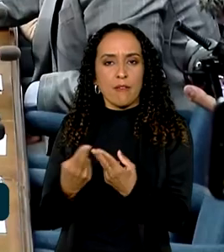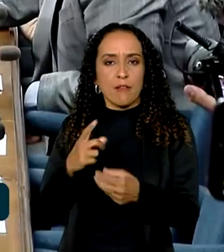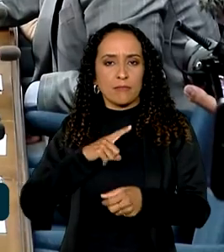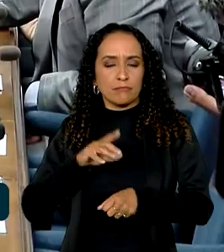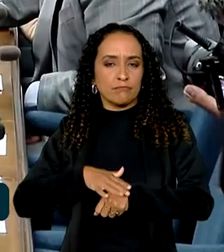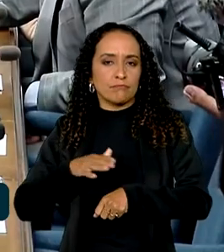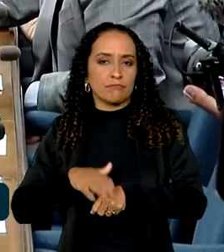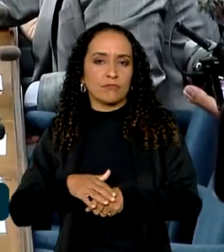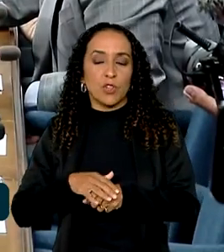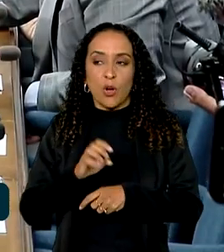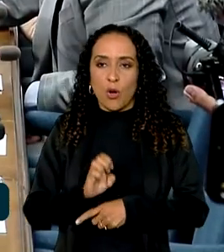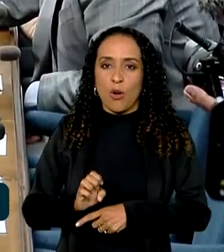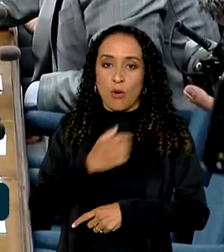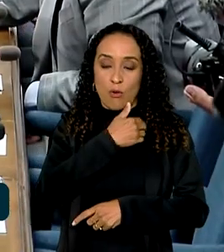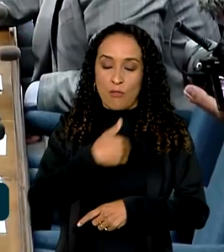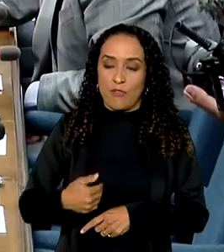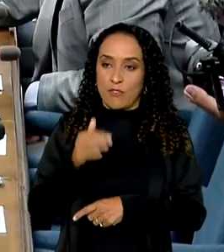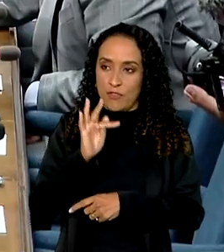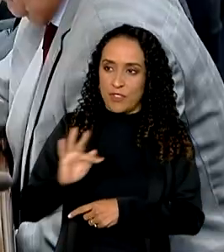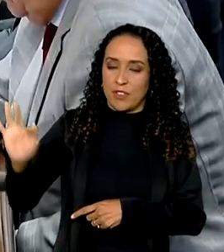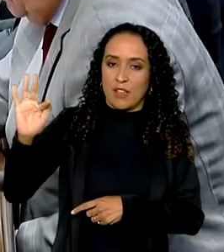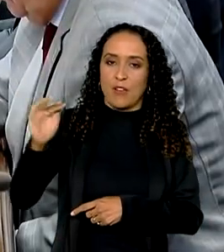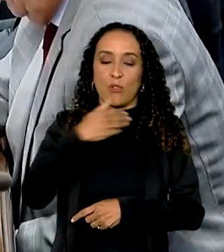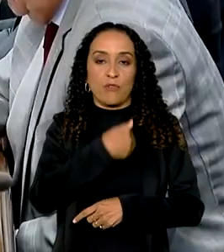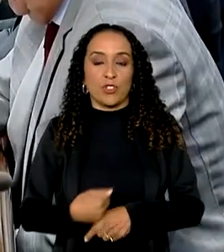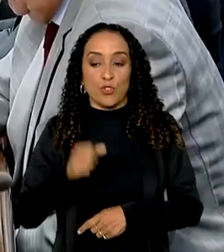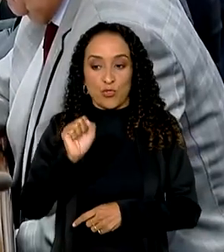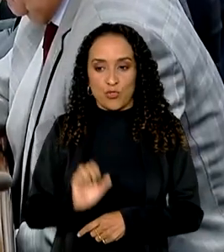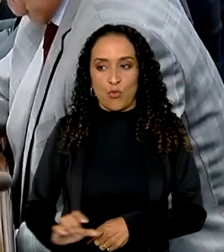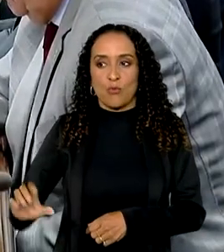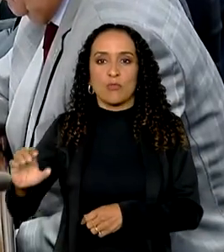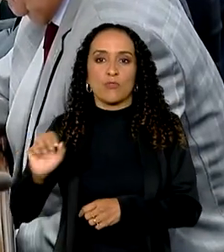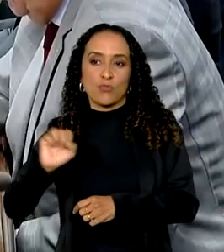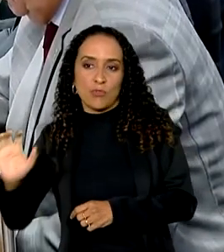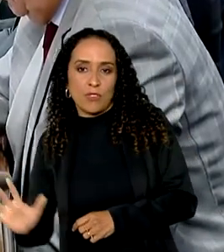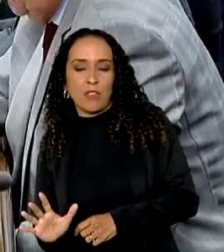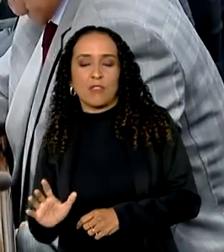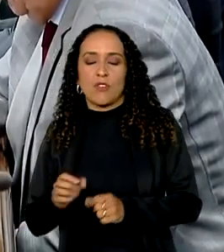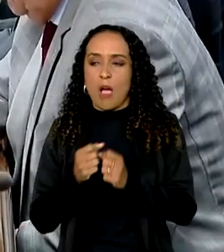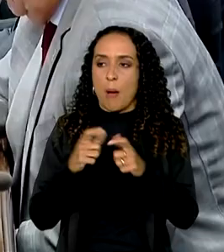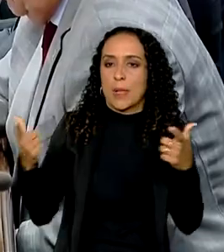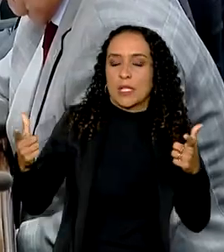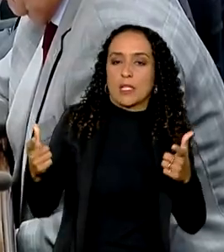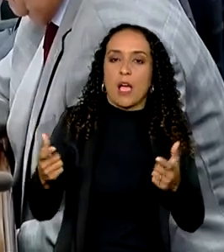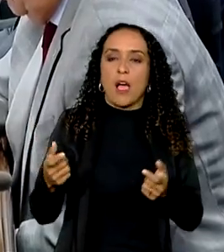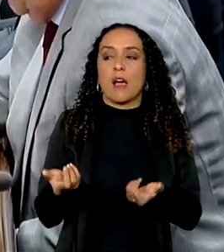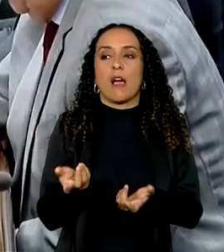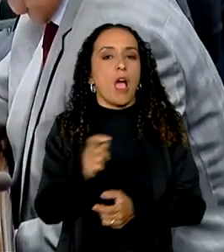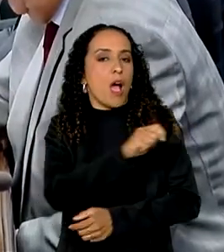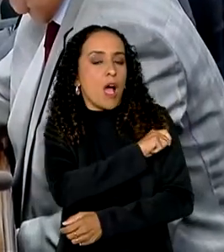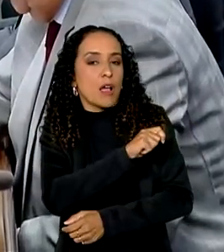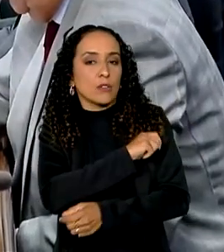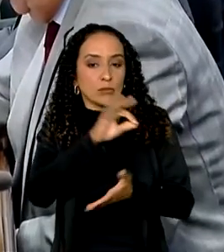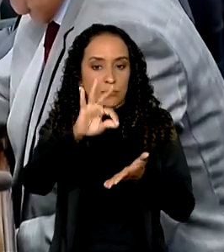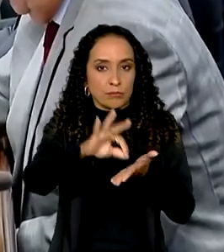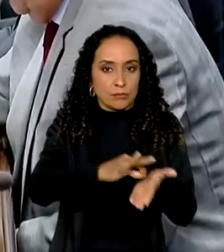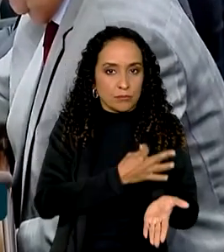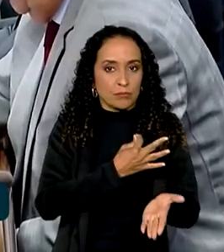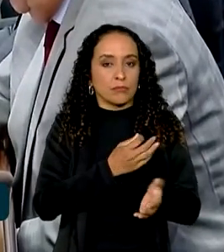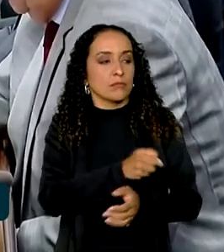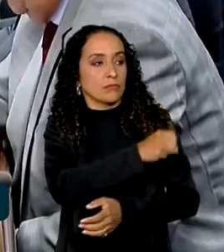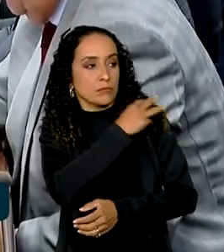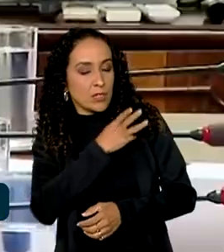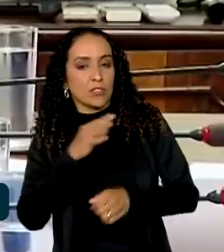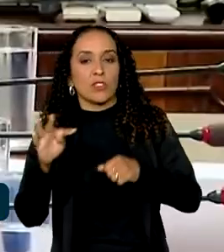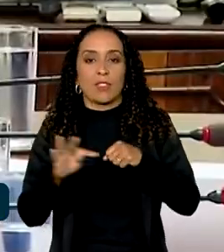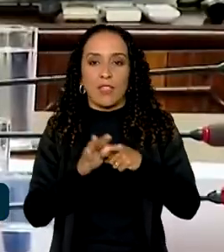governo federal e governadores do sul e sudeste. A medida é para aumentar o número de estudantes matriculados no ensino médio e técnico